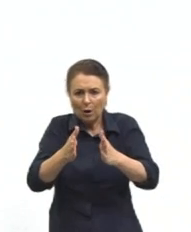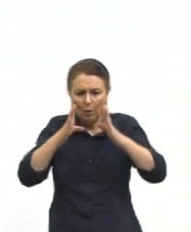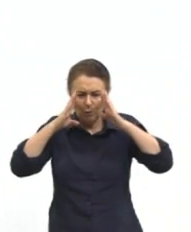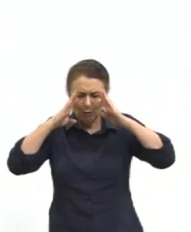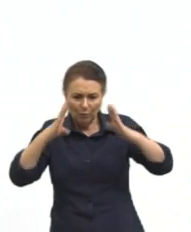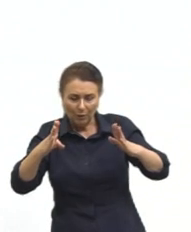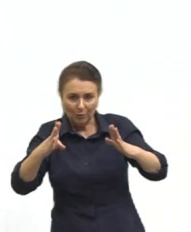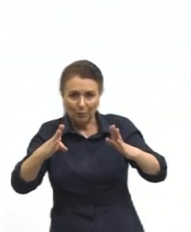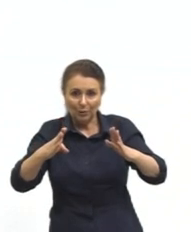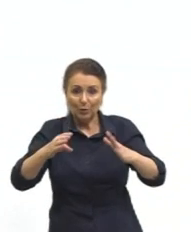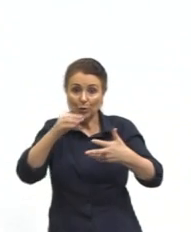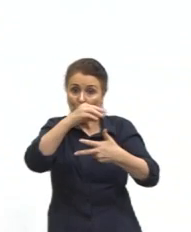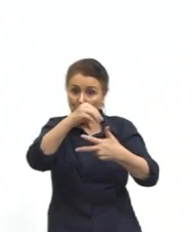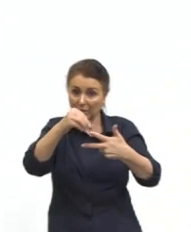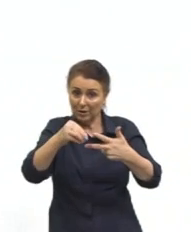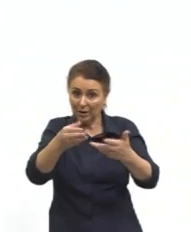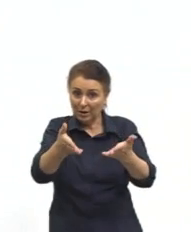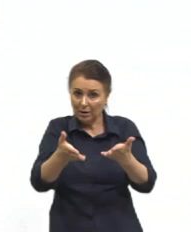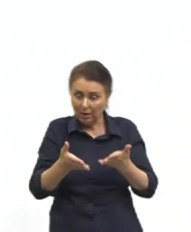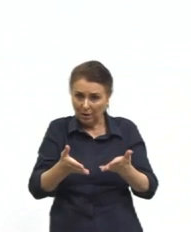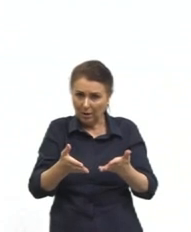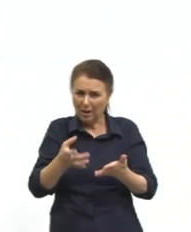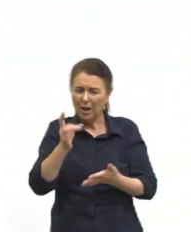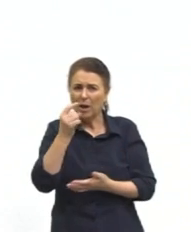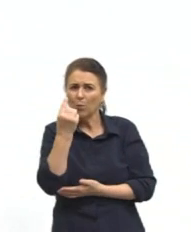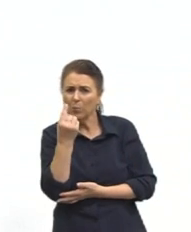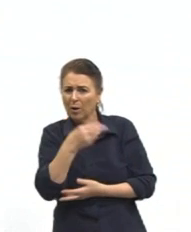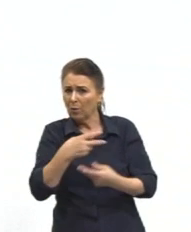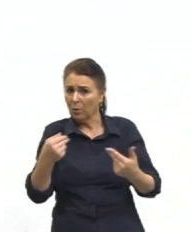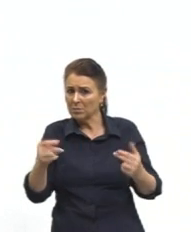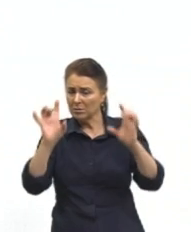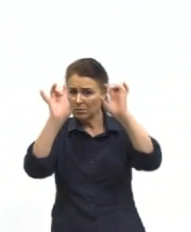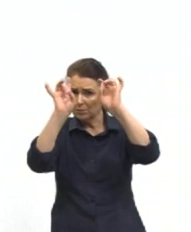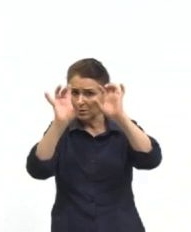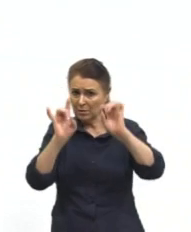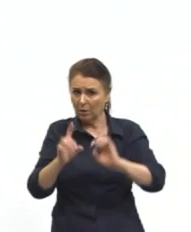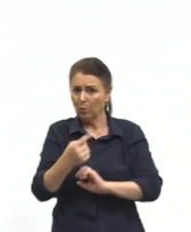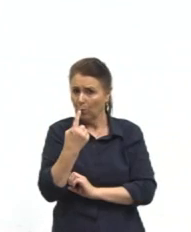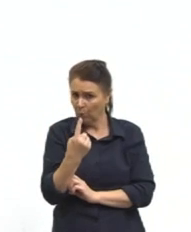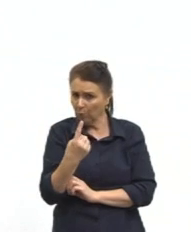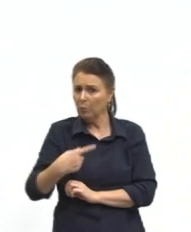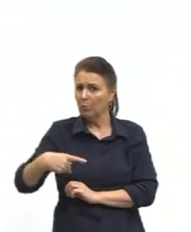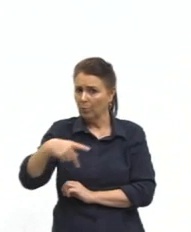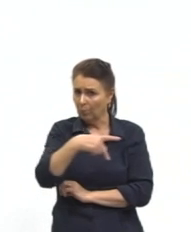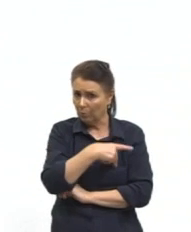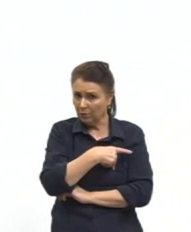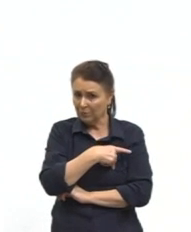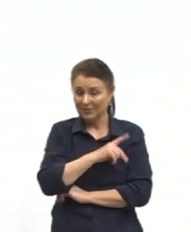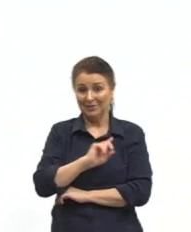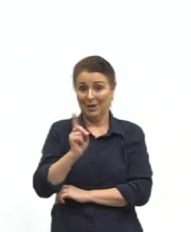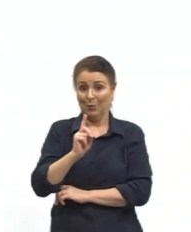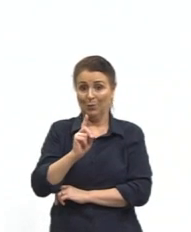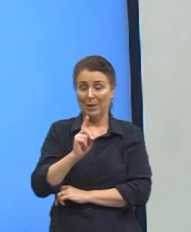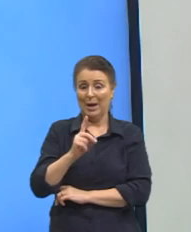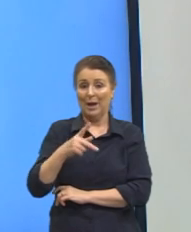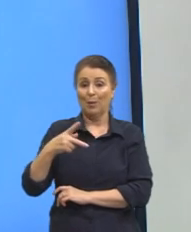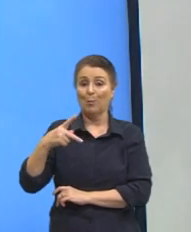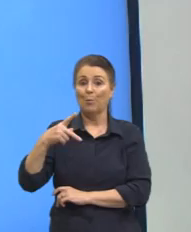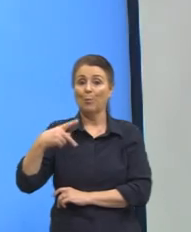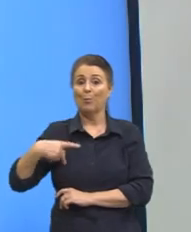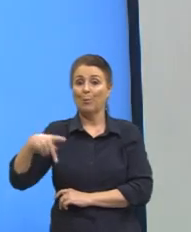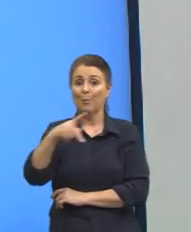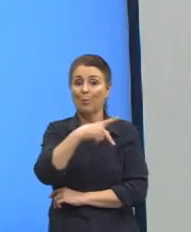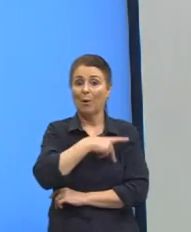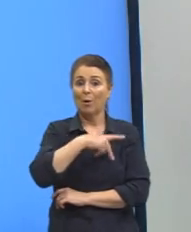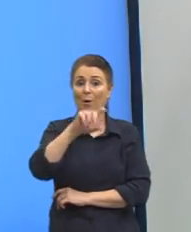pedindo. Se é para te falar de um povo específico ou dos povos. Quando a gente fala em povos tradicionais, a gente pressupõe,